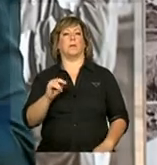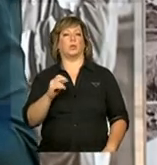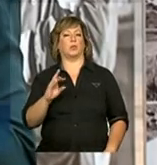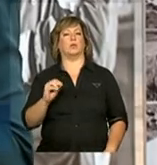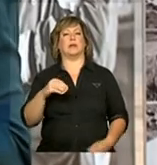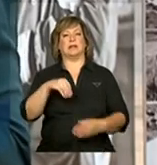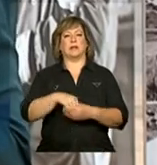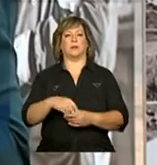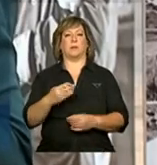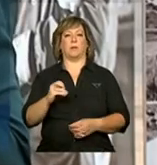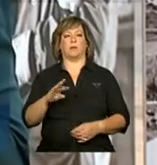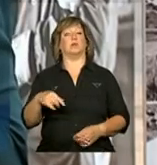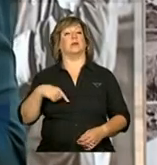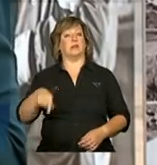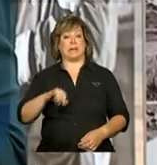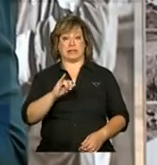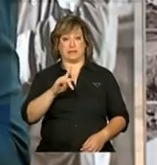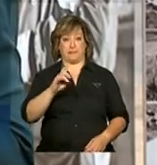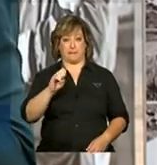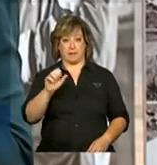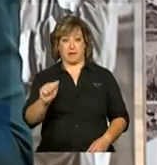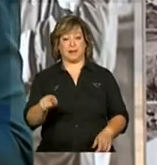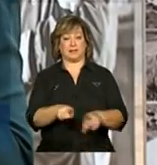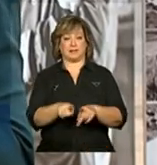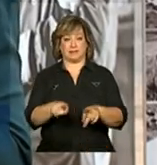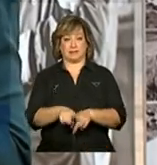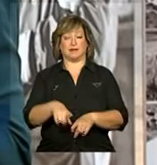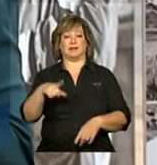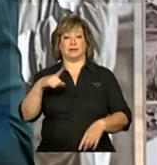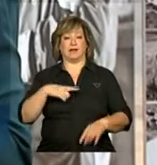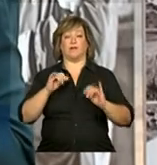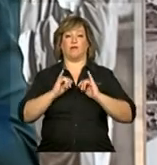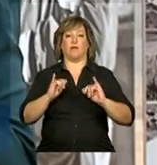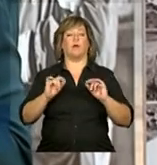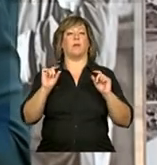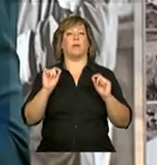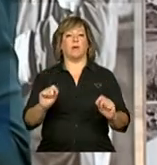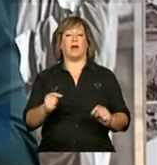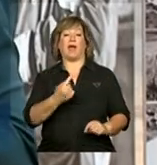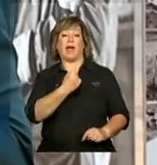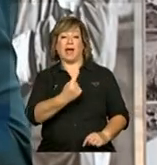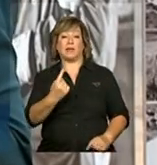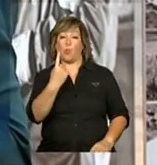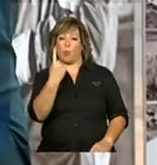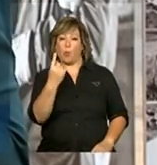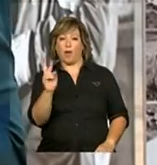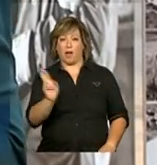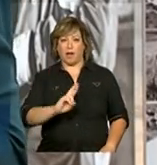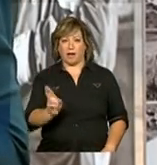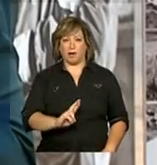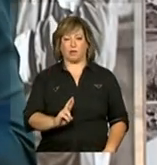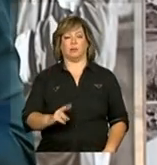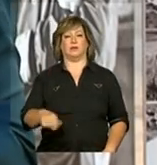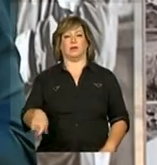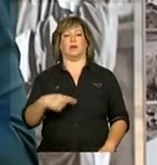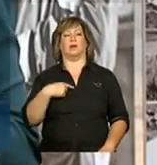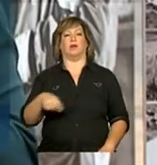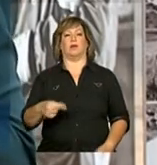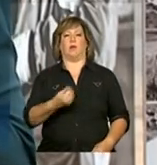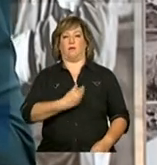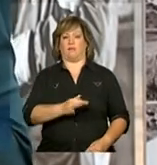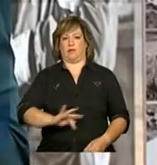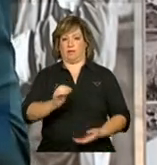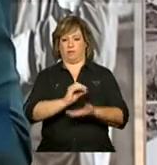estudo do IPEA, o Instituto de Pesquisa Econômica e Aplicada, a cada um real investido pelo governo federal no Bolsa Família,